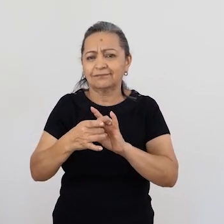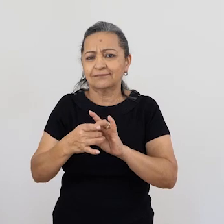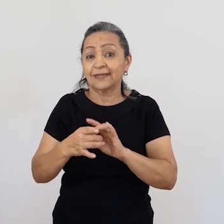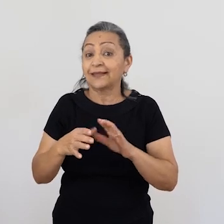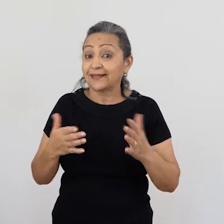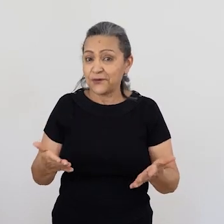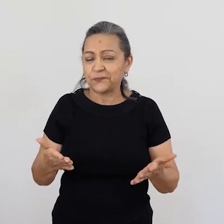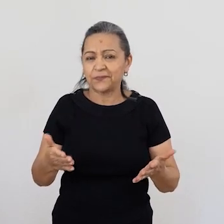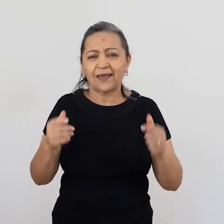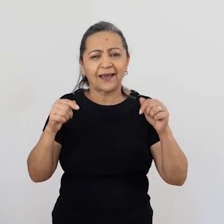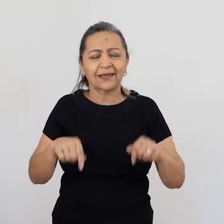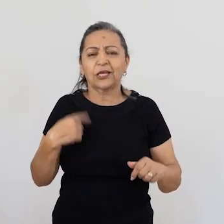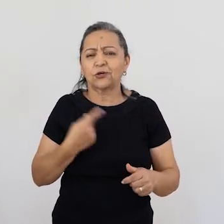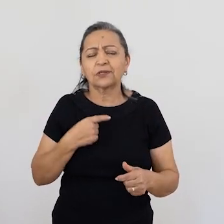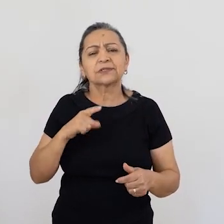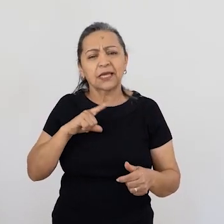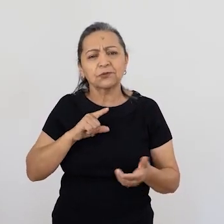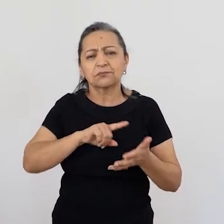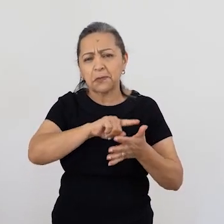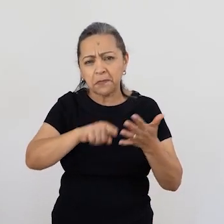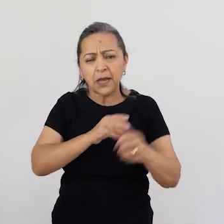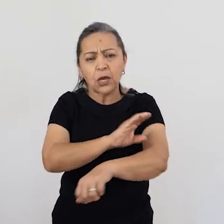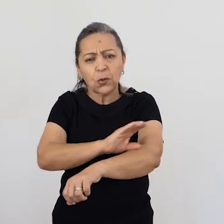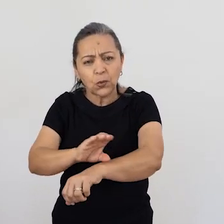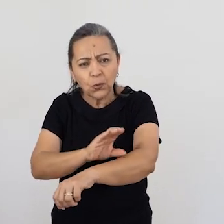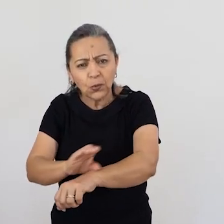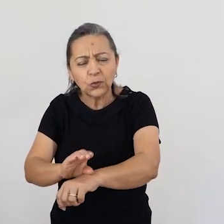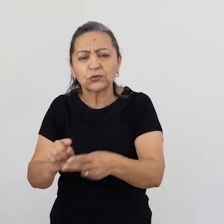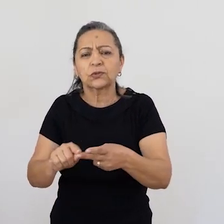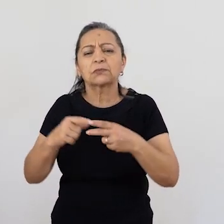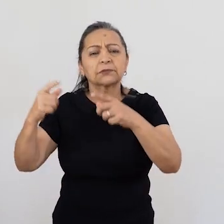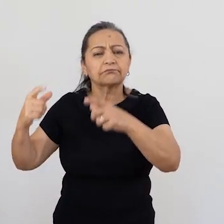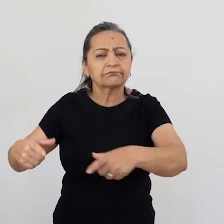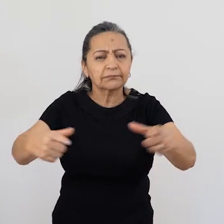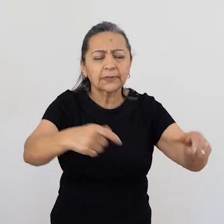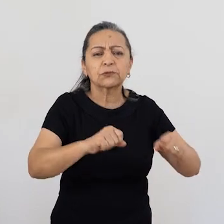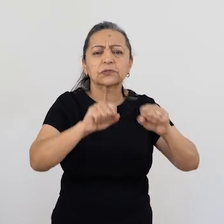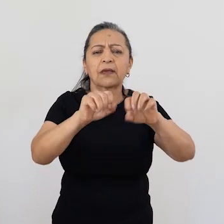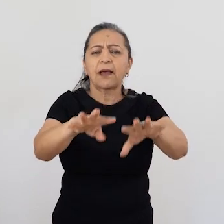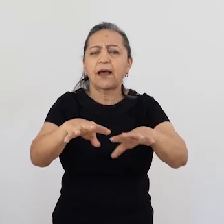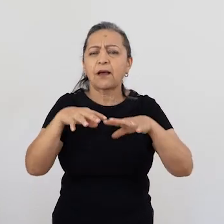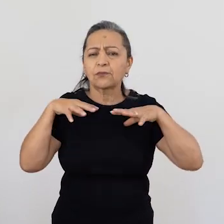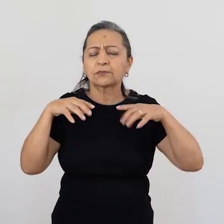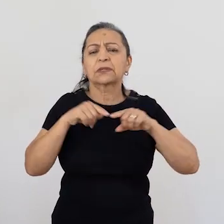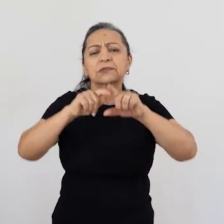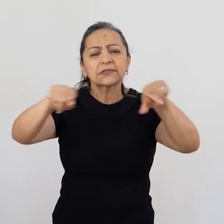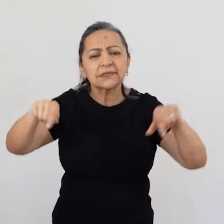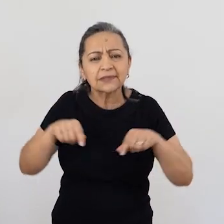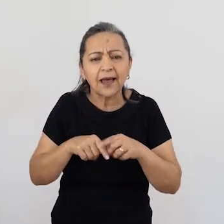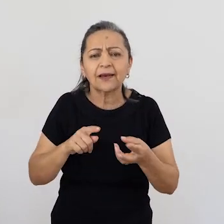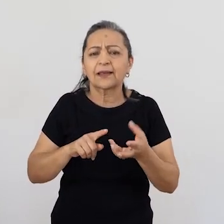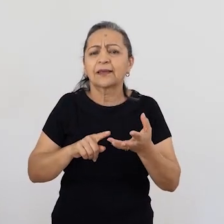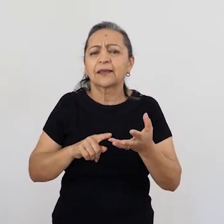uma integralidade. Sim. Então, aqui nós oferecemos cursos, nós temos espaços, nós temos